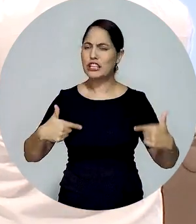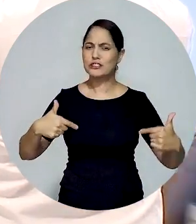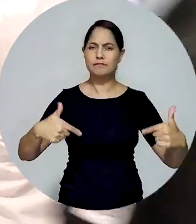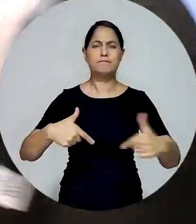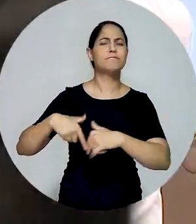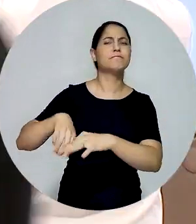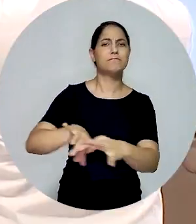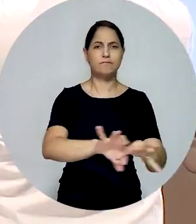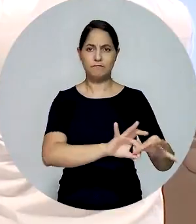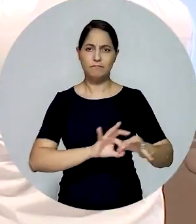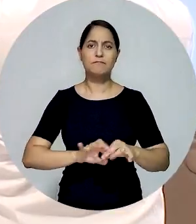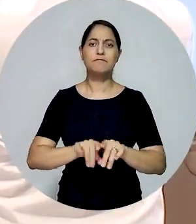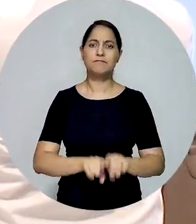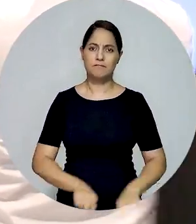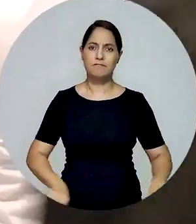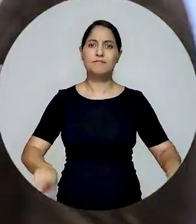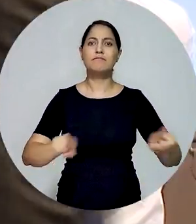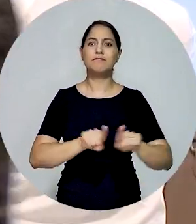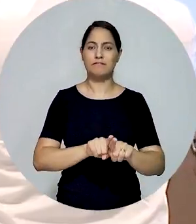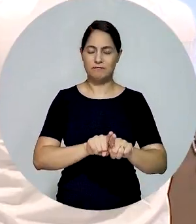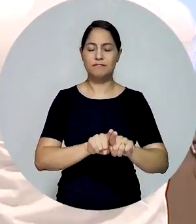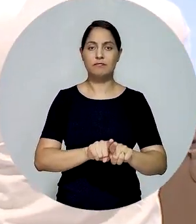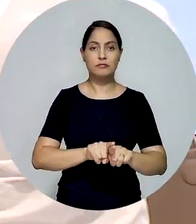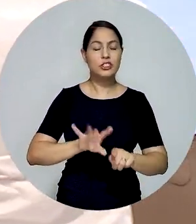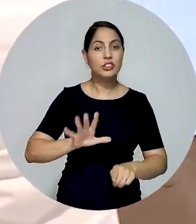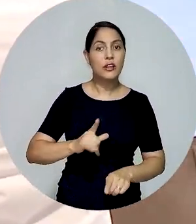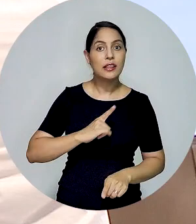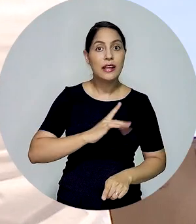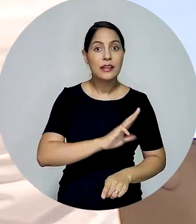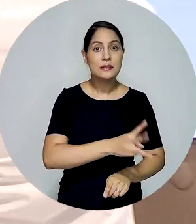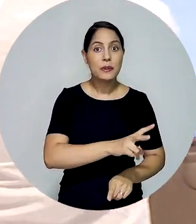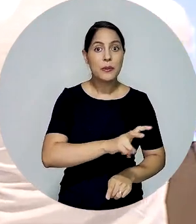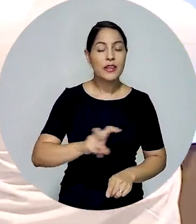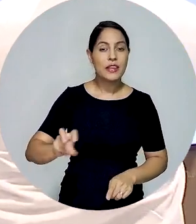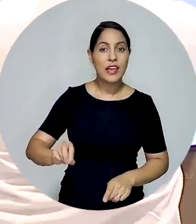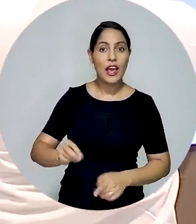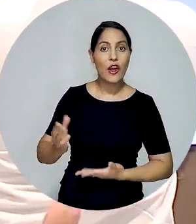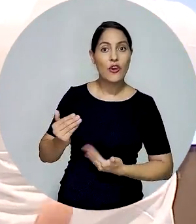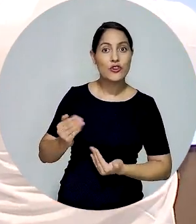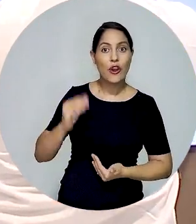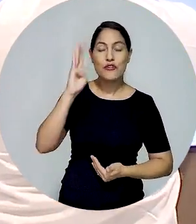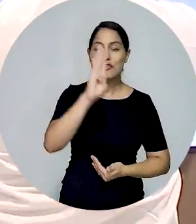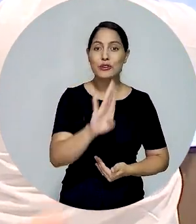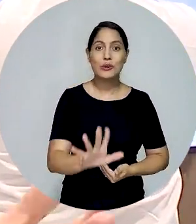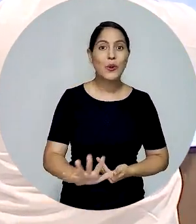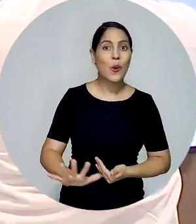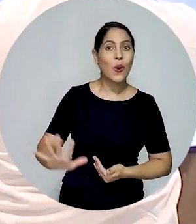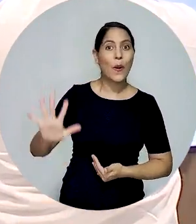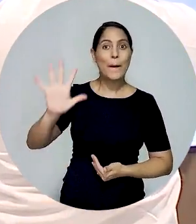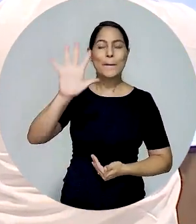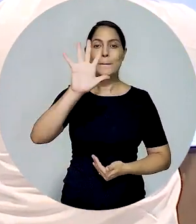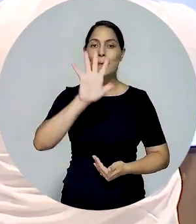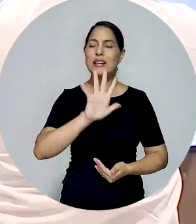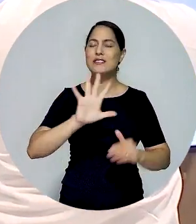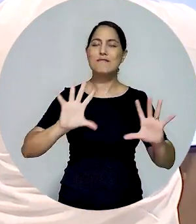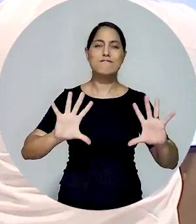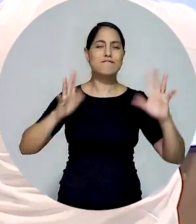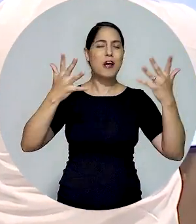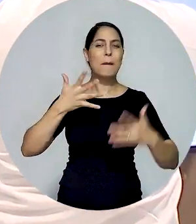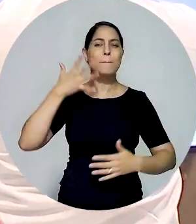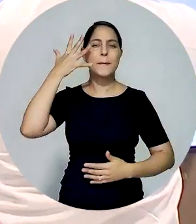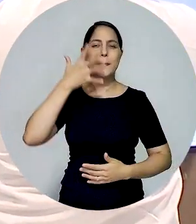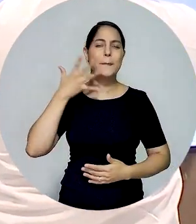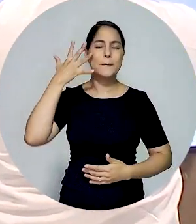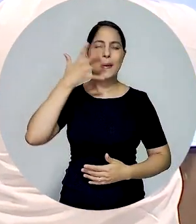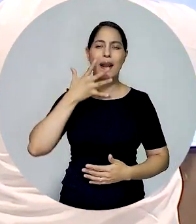evento demonstra a força dessa união e dessa parceria. São mais de 3.500 jovens advogados de todo o